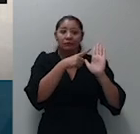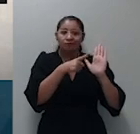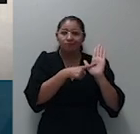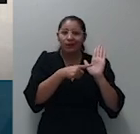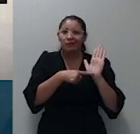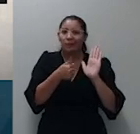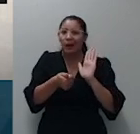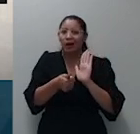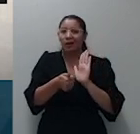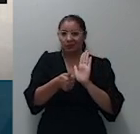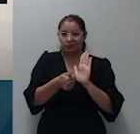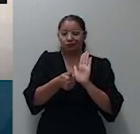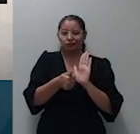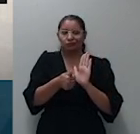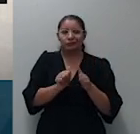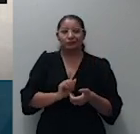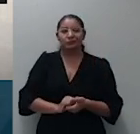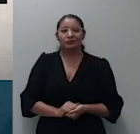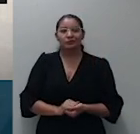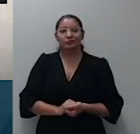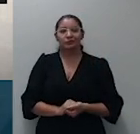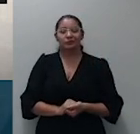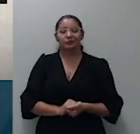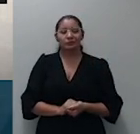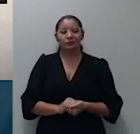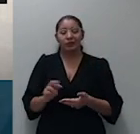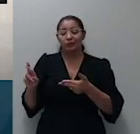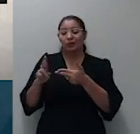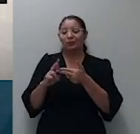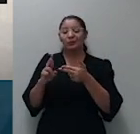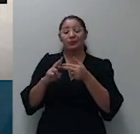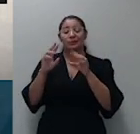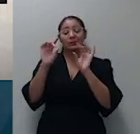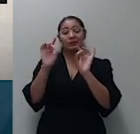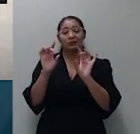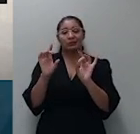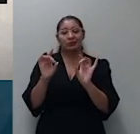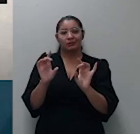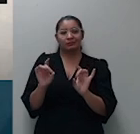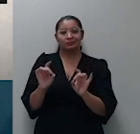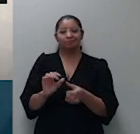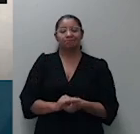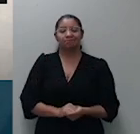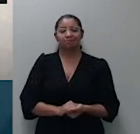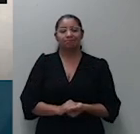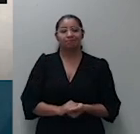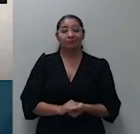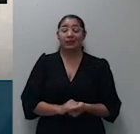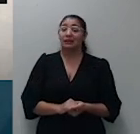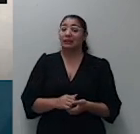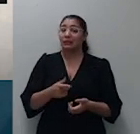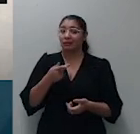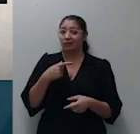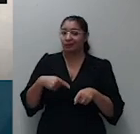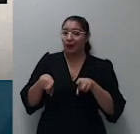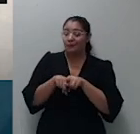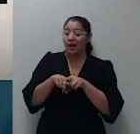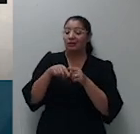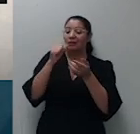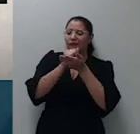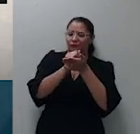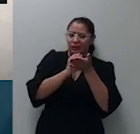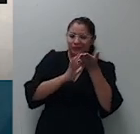do recurso especial e transcreva sucintas e singelas razões